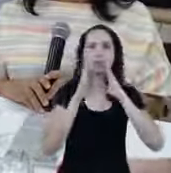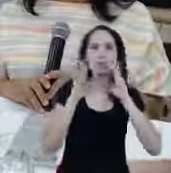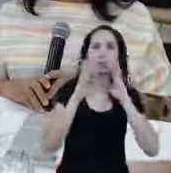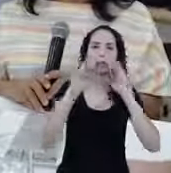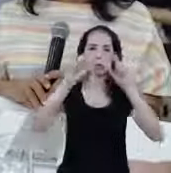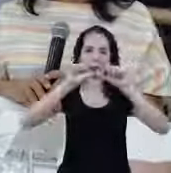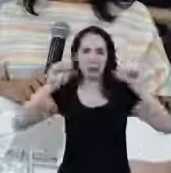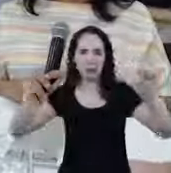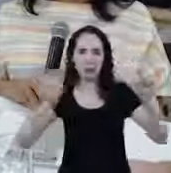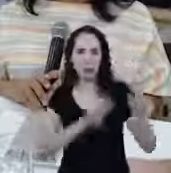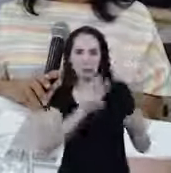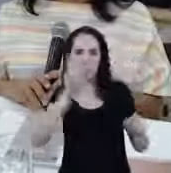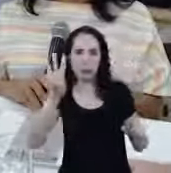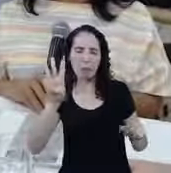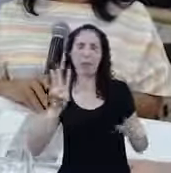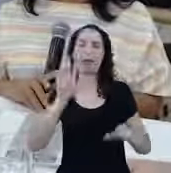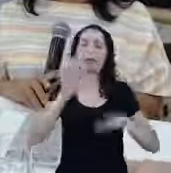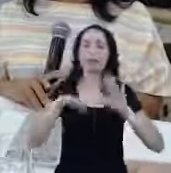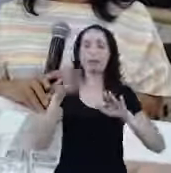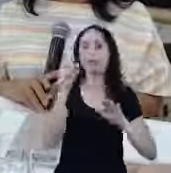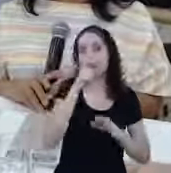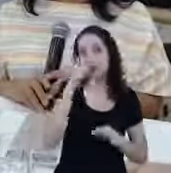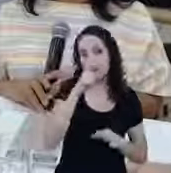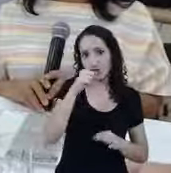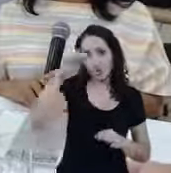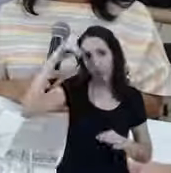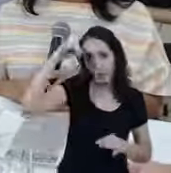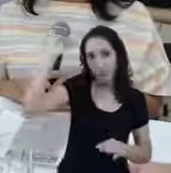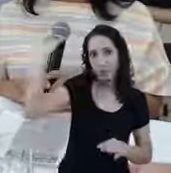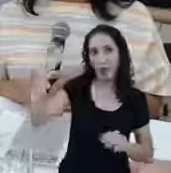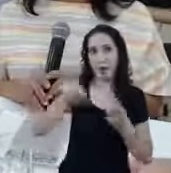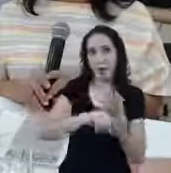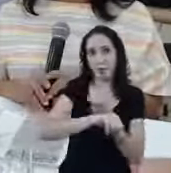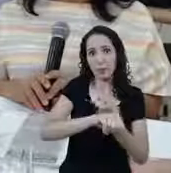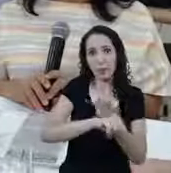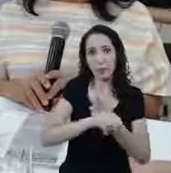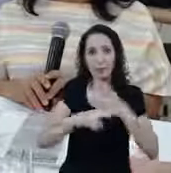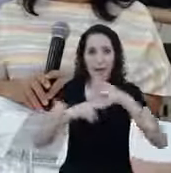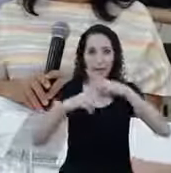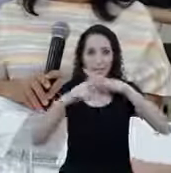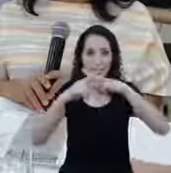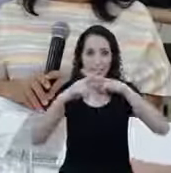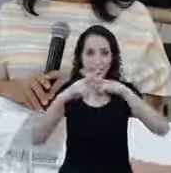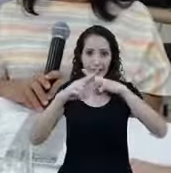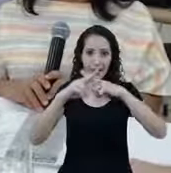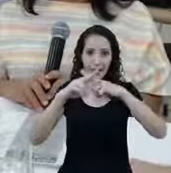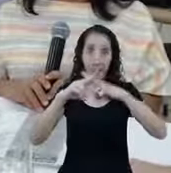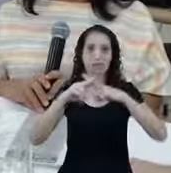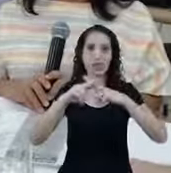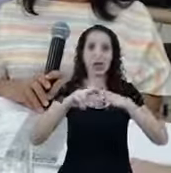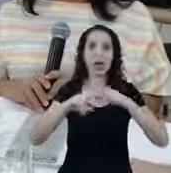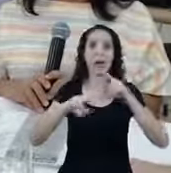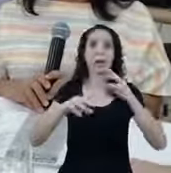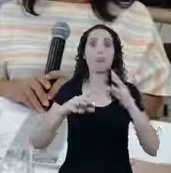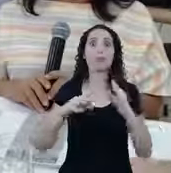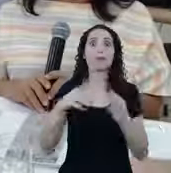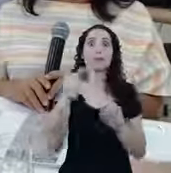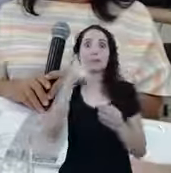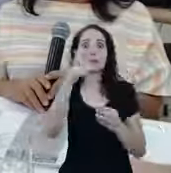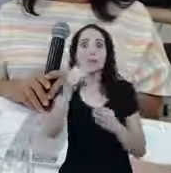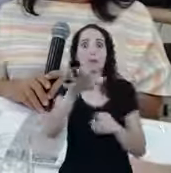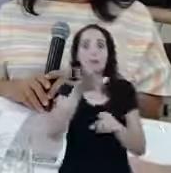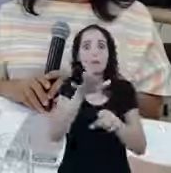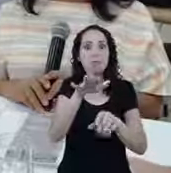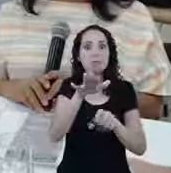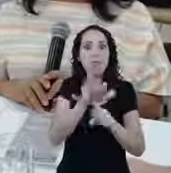E também as pessoas evitarem procurar as agências da Caixa Econômica Federal e do Banco do Brasil É justamente isso que os